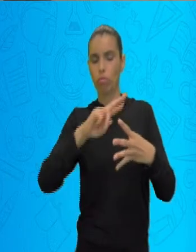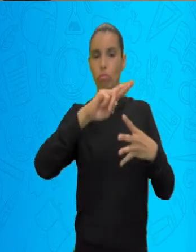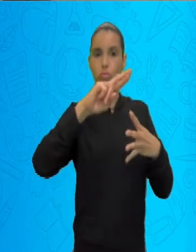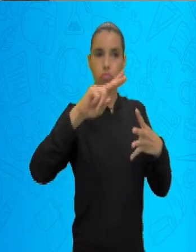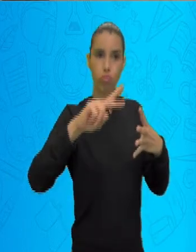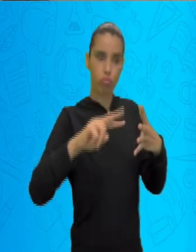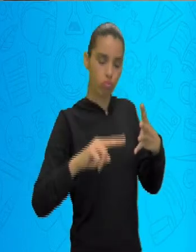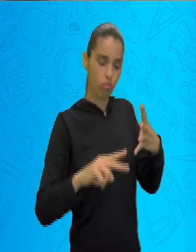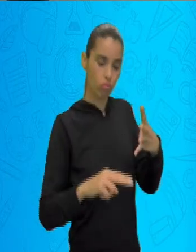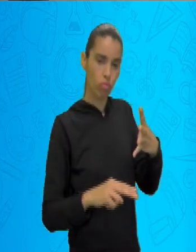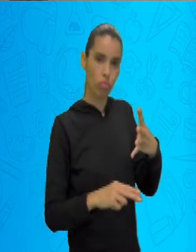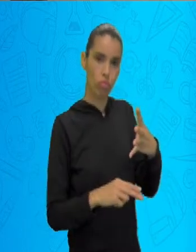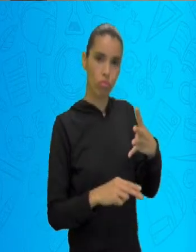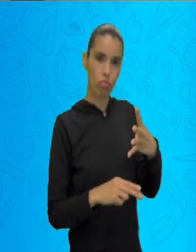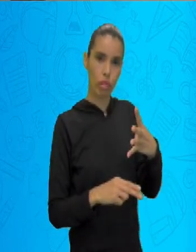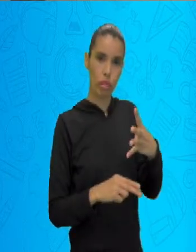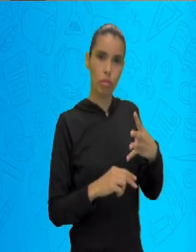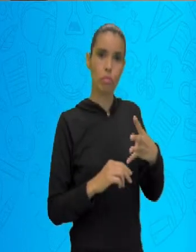Centro-Oeste,